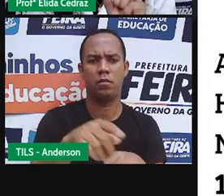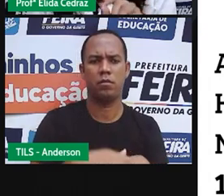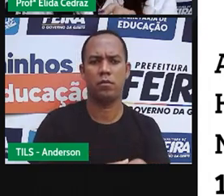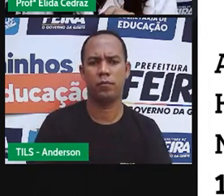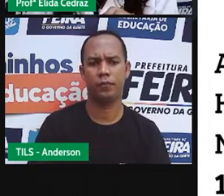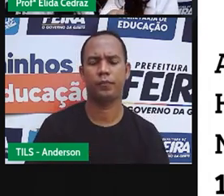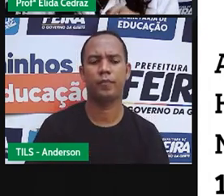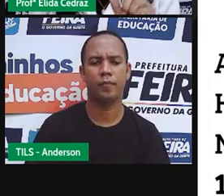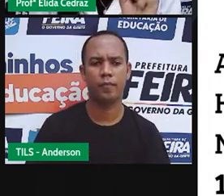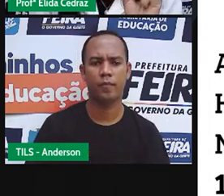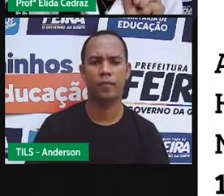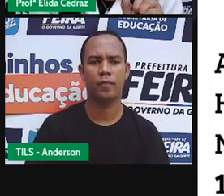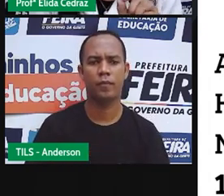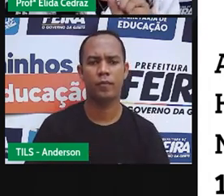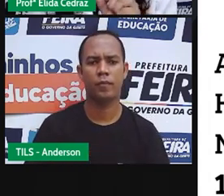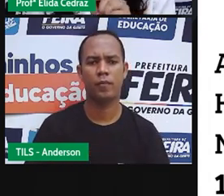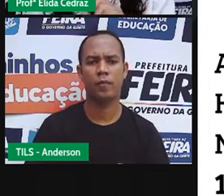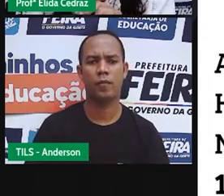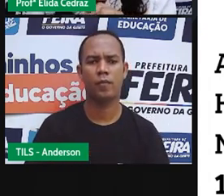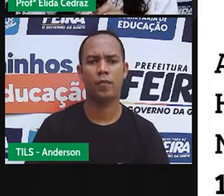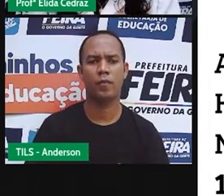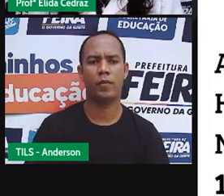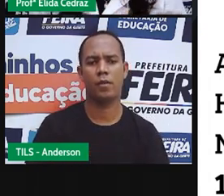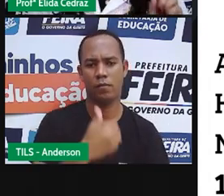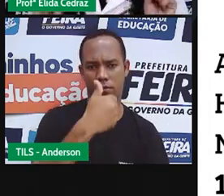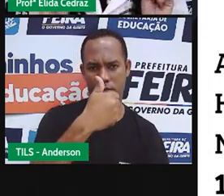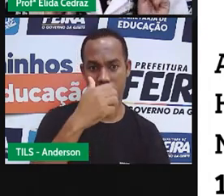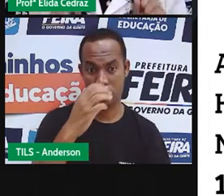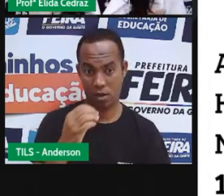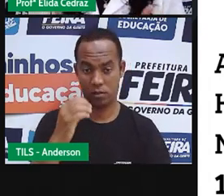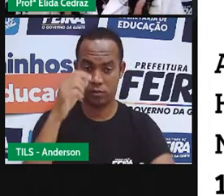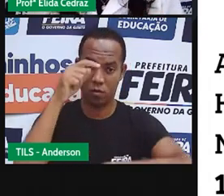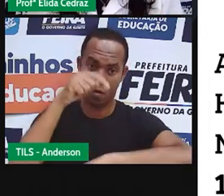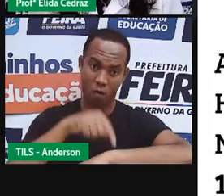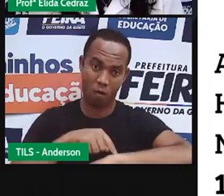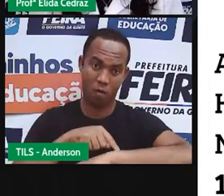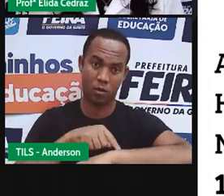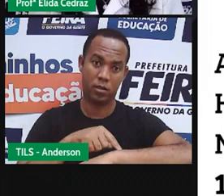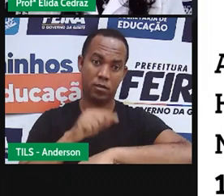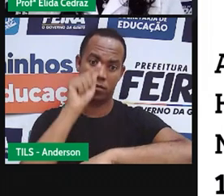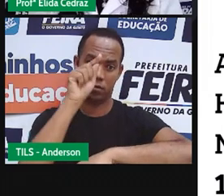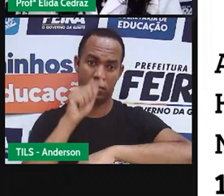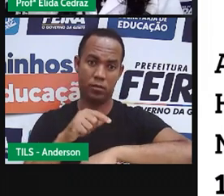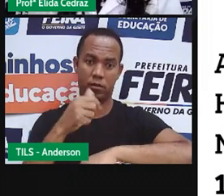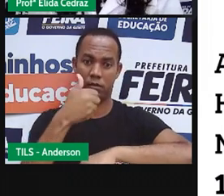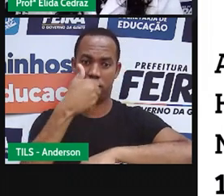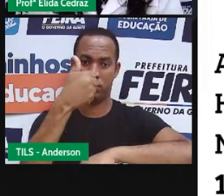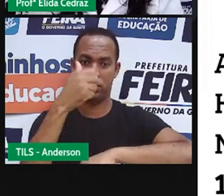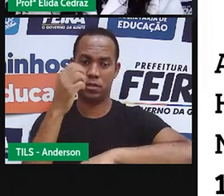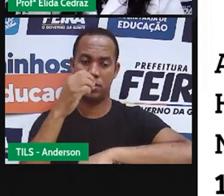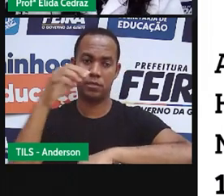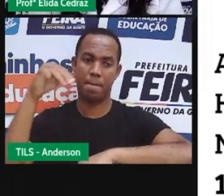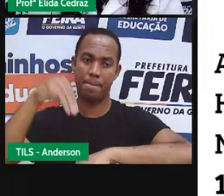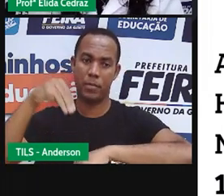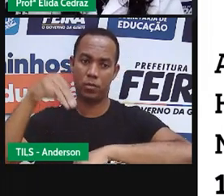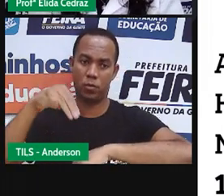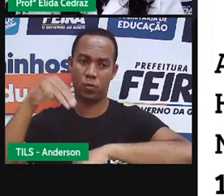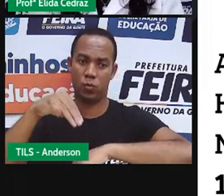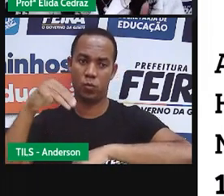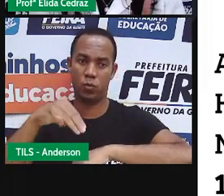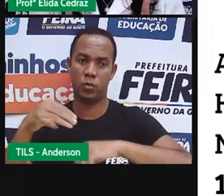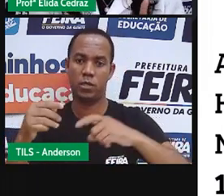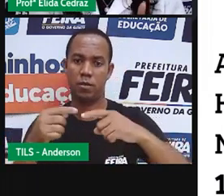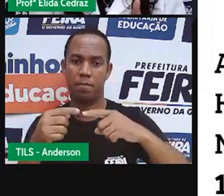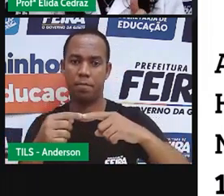minúsculo, dez, mi. Os dois relógios marcam a mesma hora